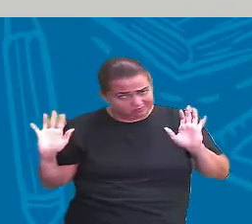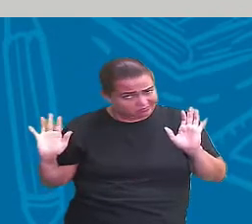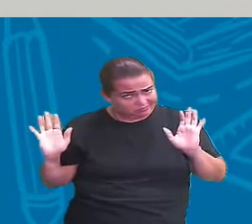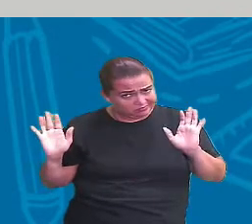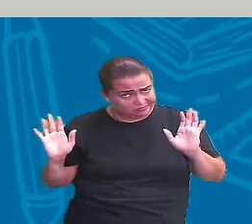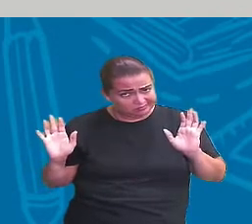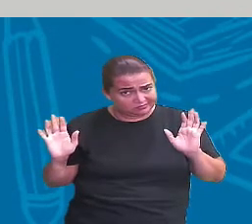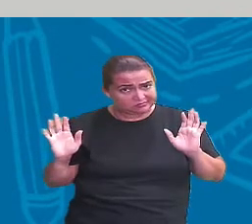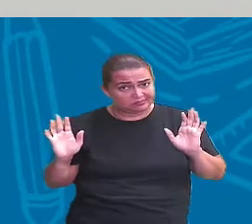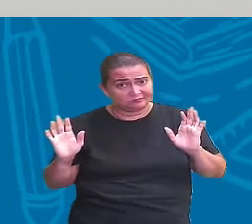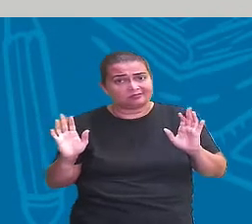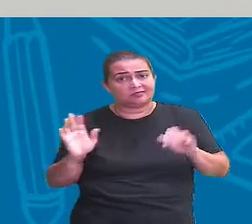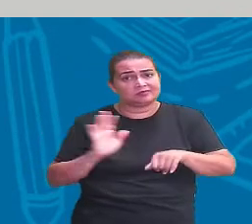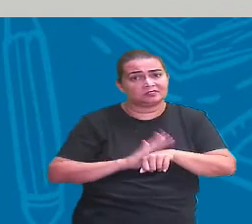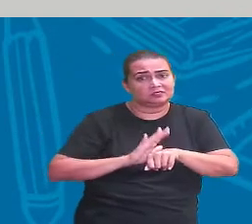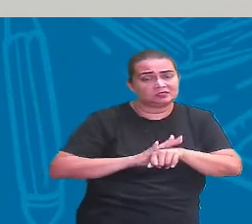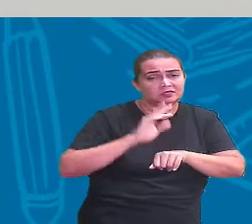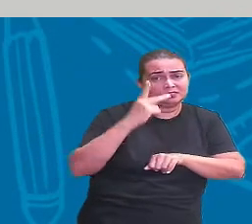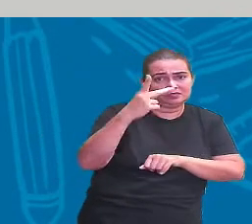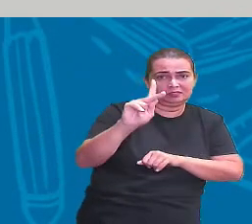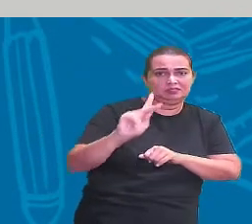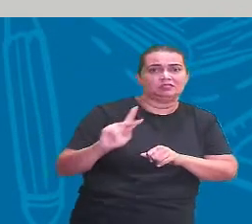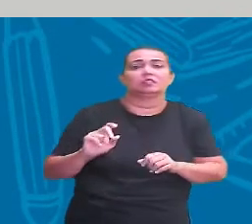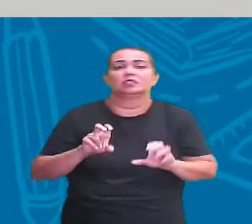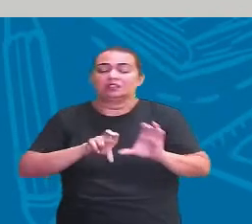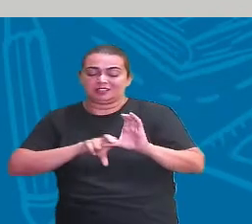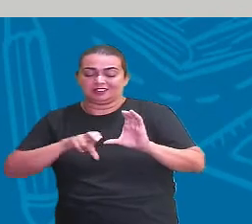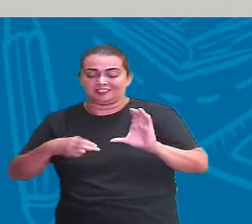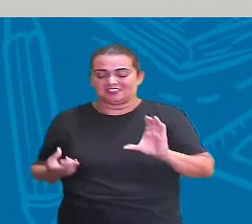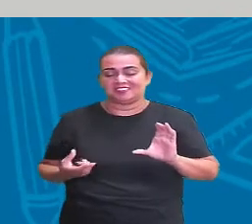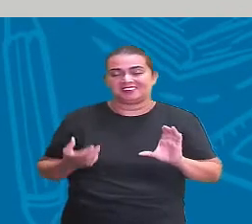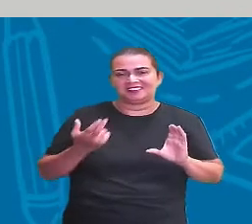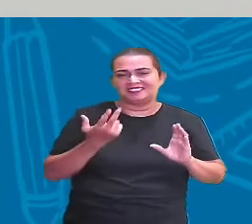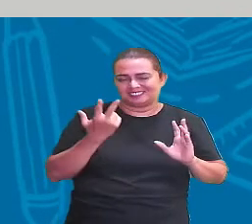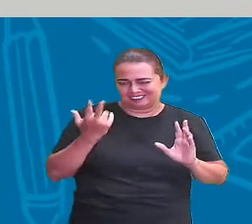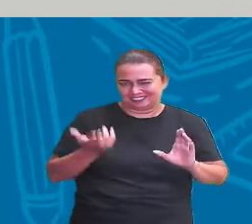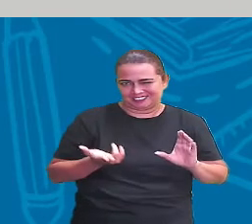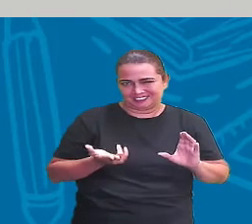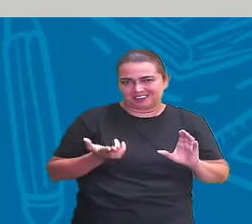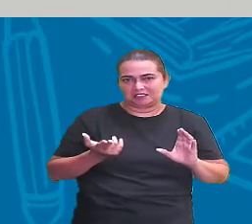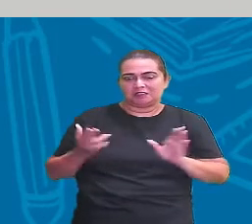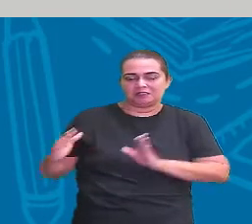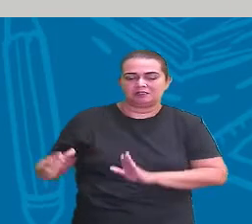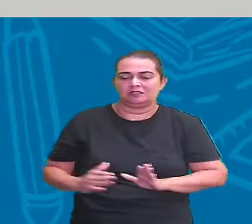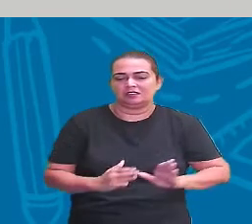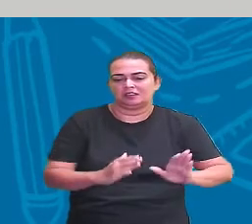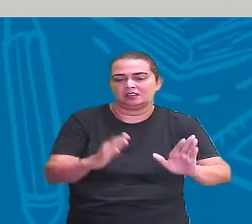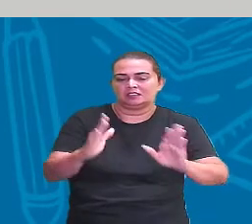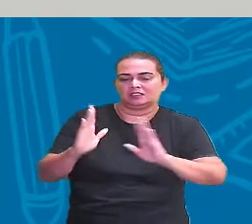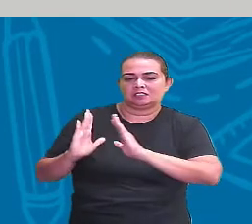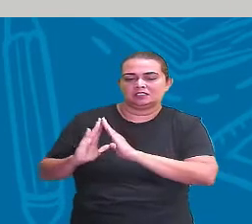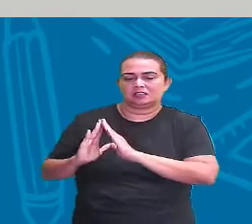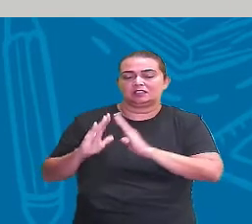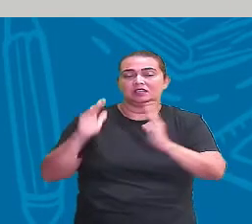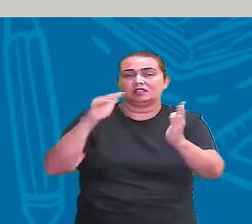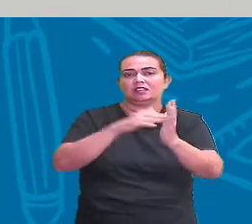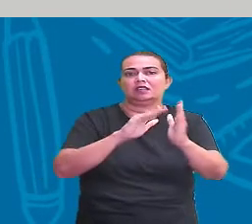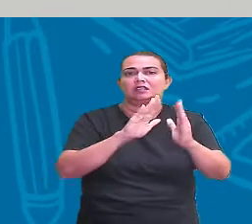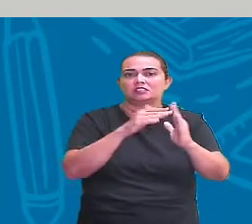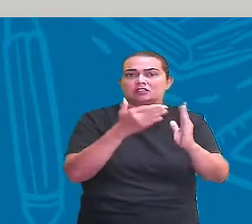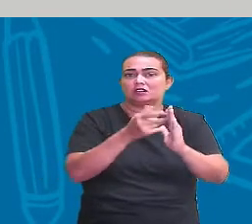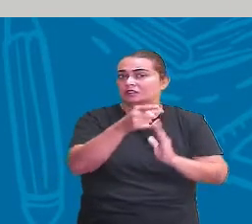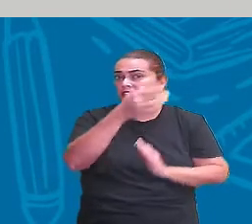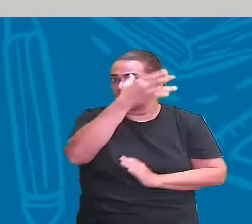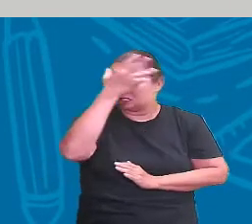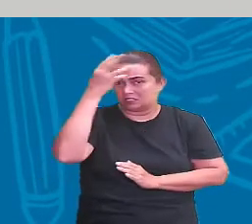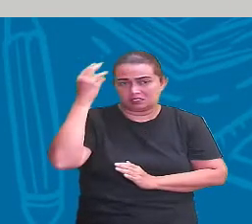Faça o seu croquê, que é o seu trajeto da sua casa até a sua escola. E não esqueça